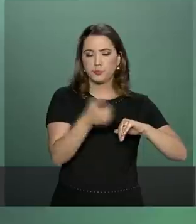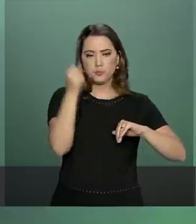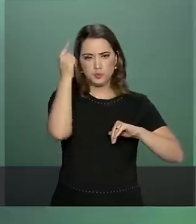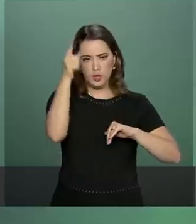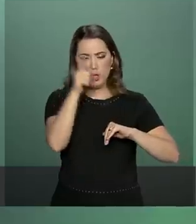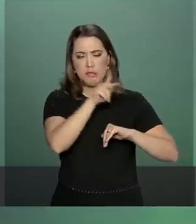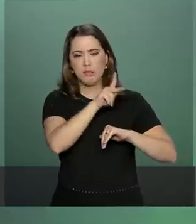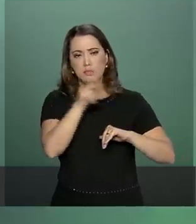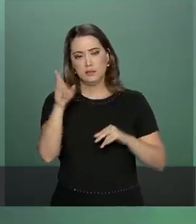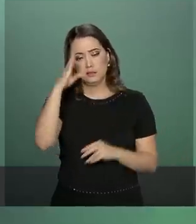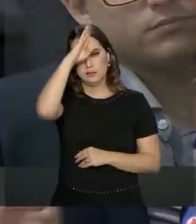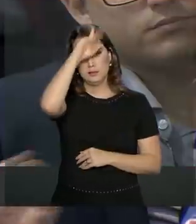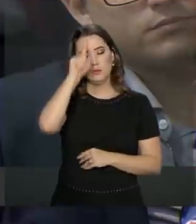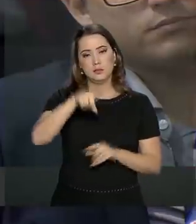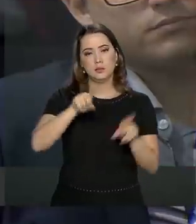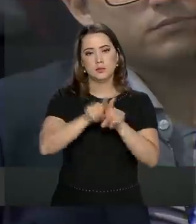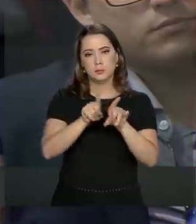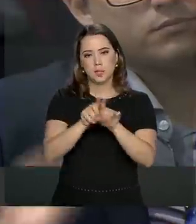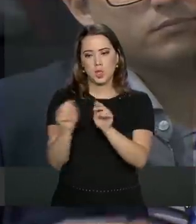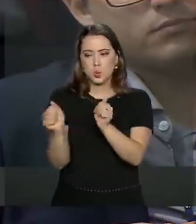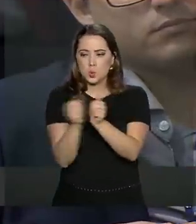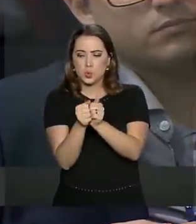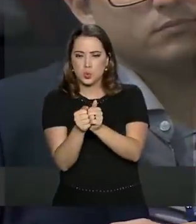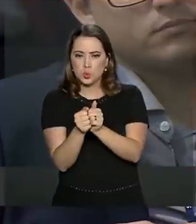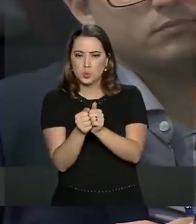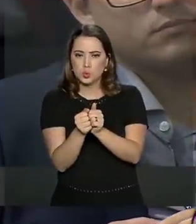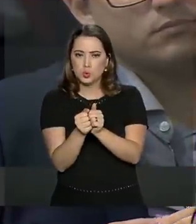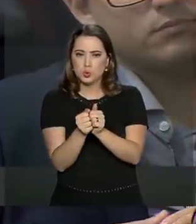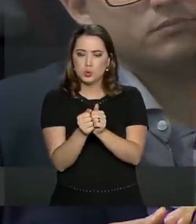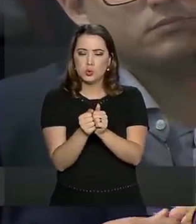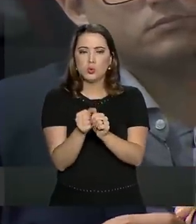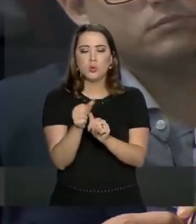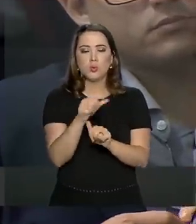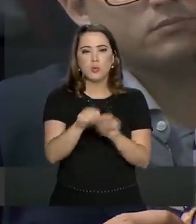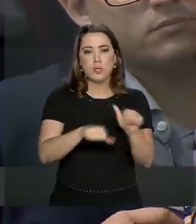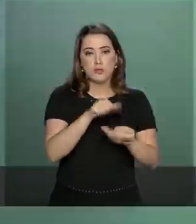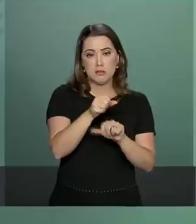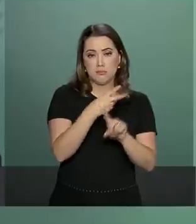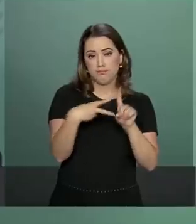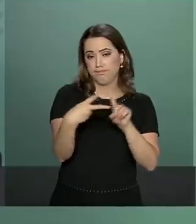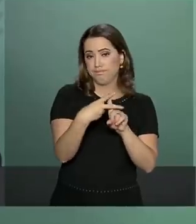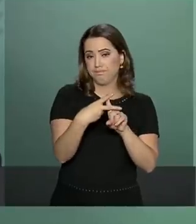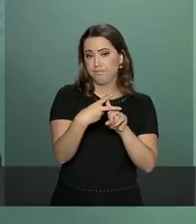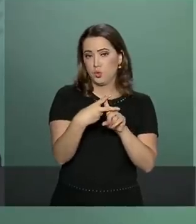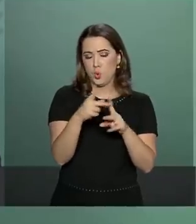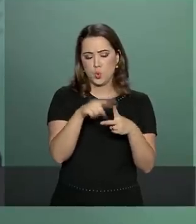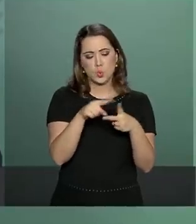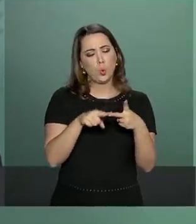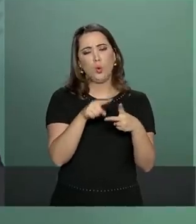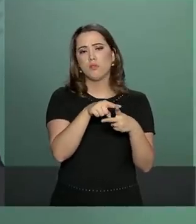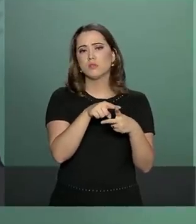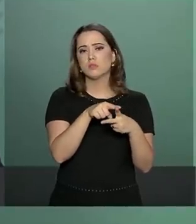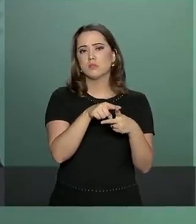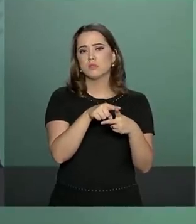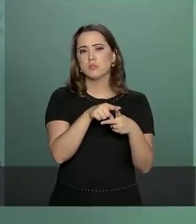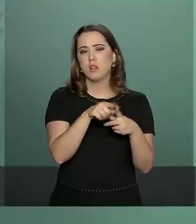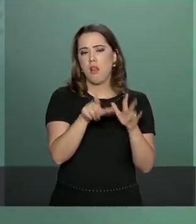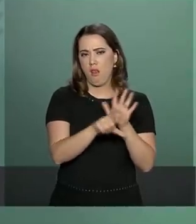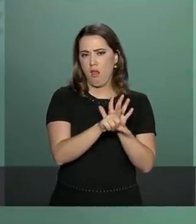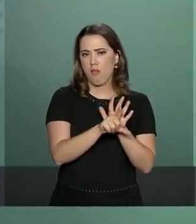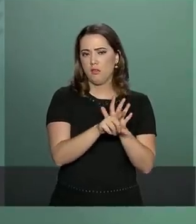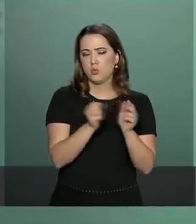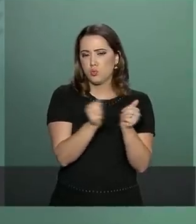que tramite simultaneamente a reforma da Previdência? Nós temos os dois pacotes, o da lei